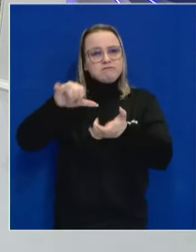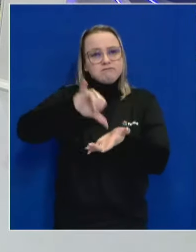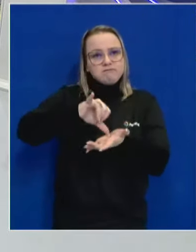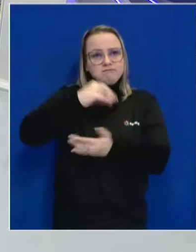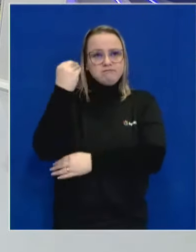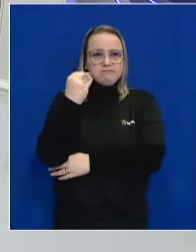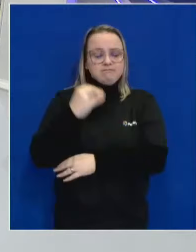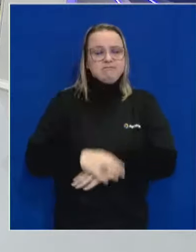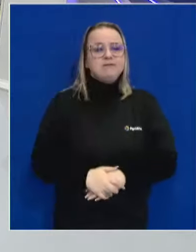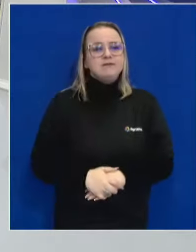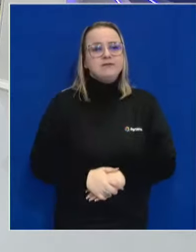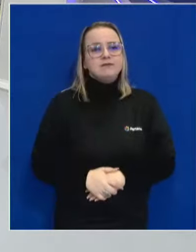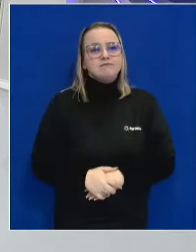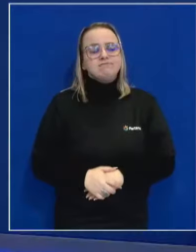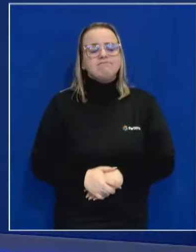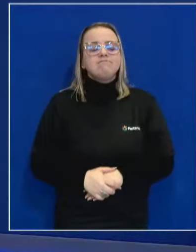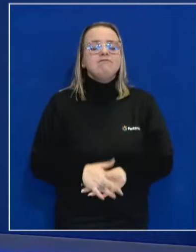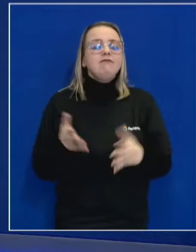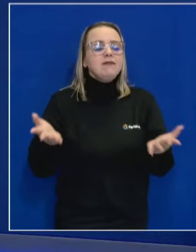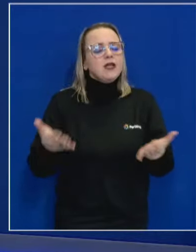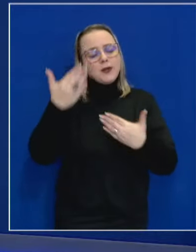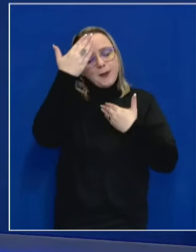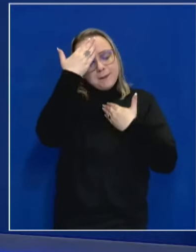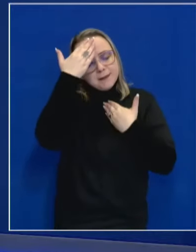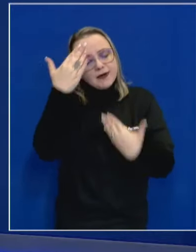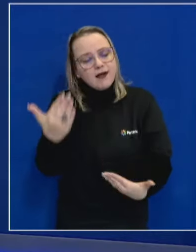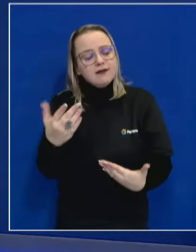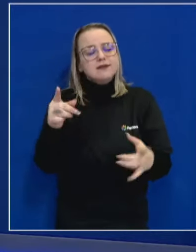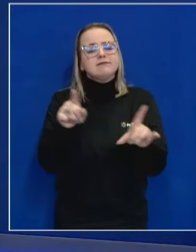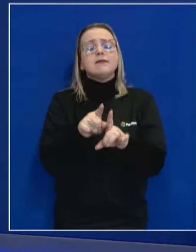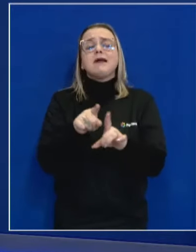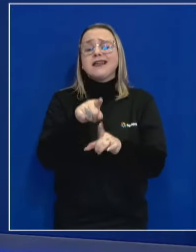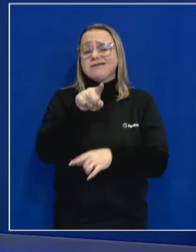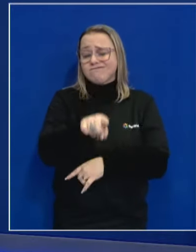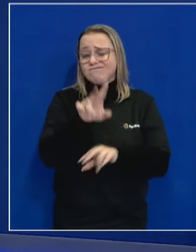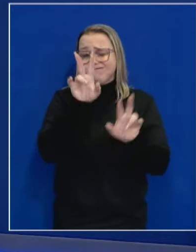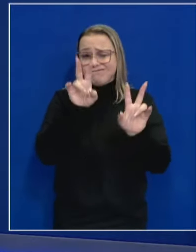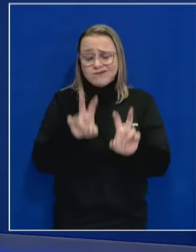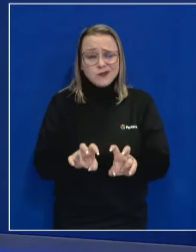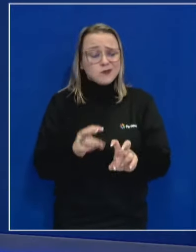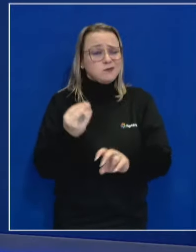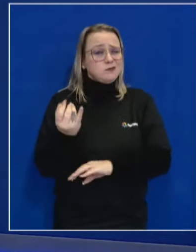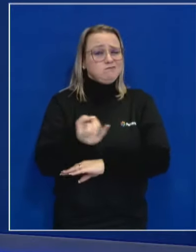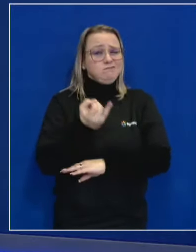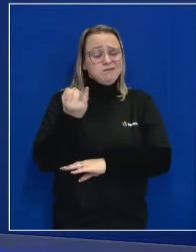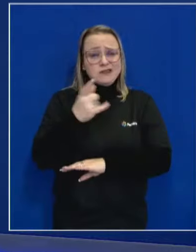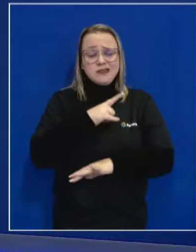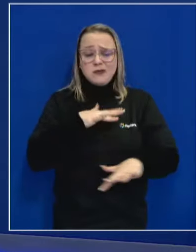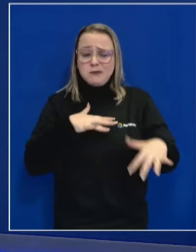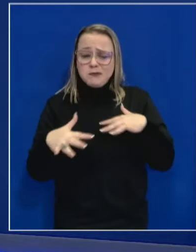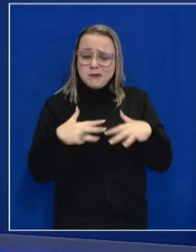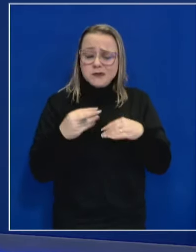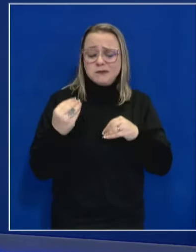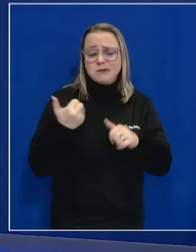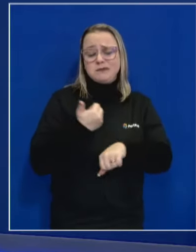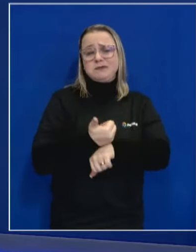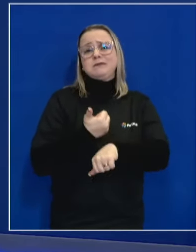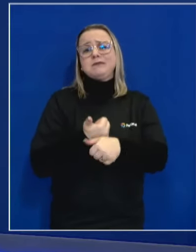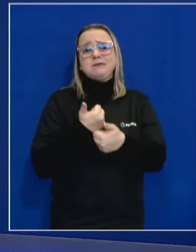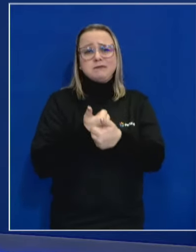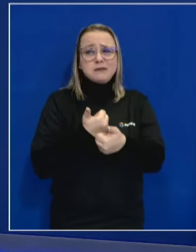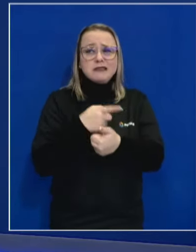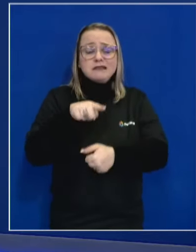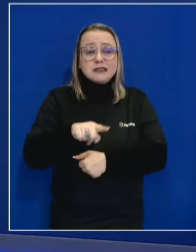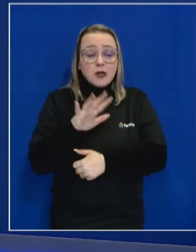Bom, agradeço a pergunta ao jornalista Mota e realmente esse é um caso muito emblemático. Tivemos manifestações recentes por conta desse